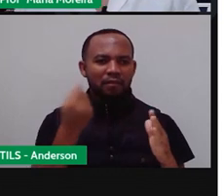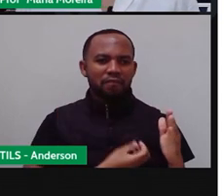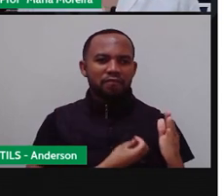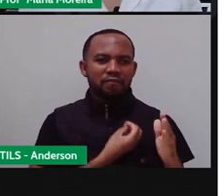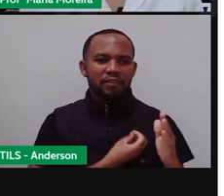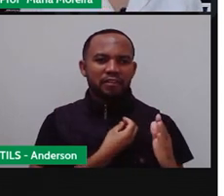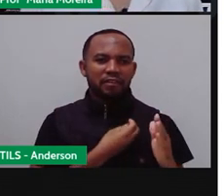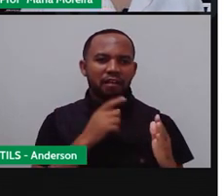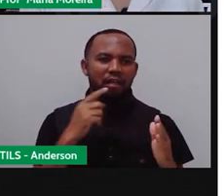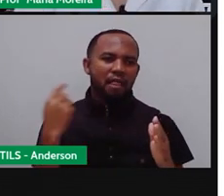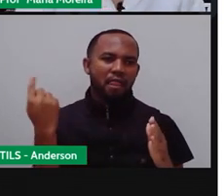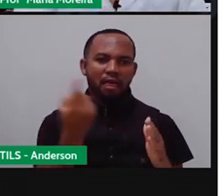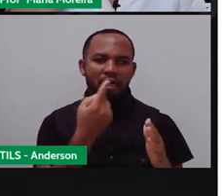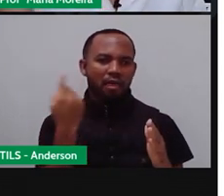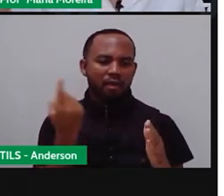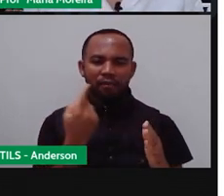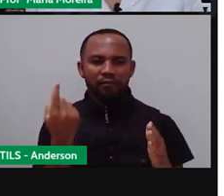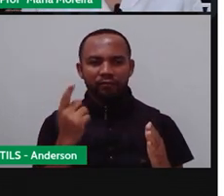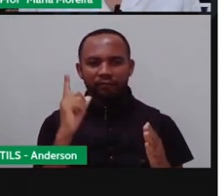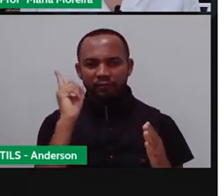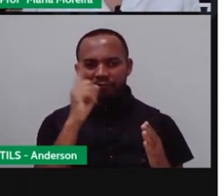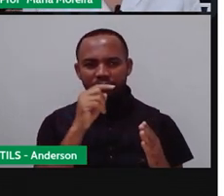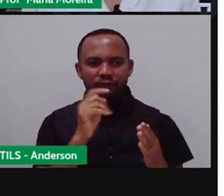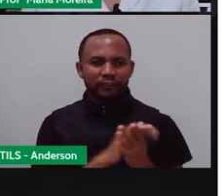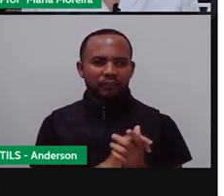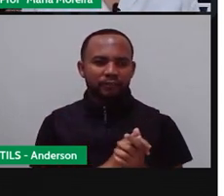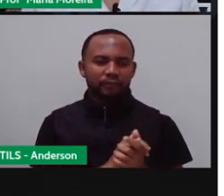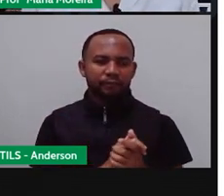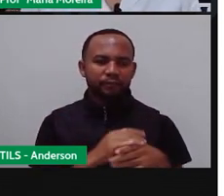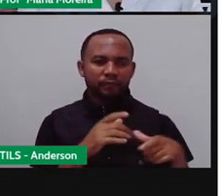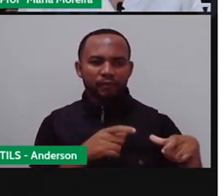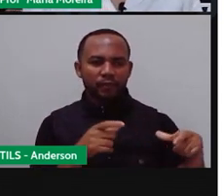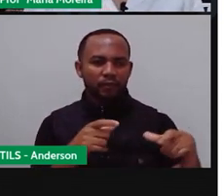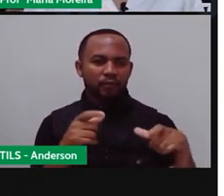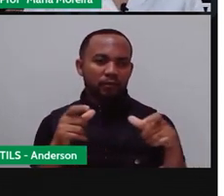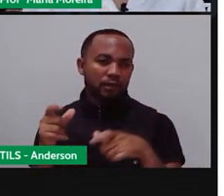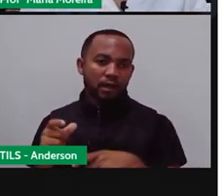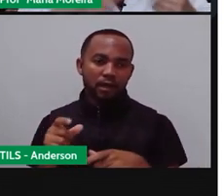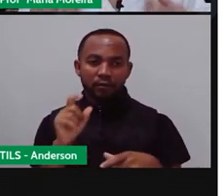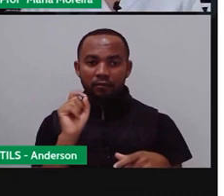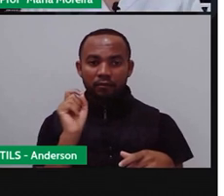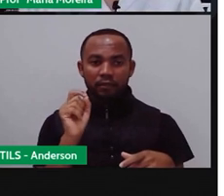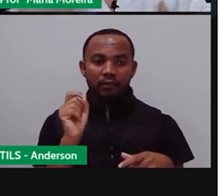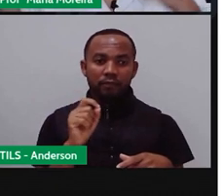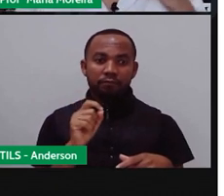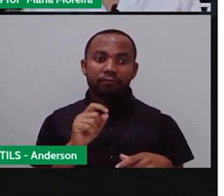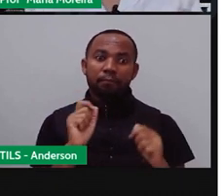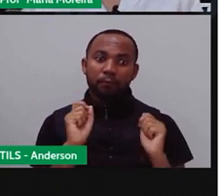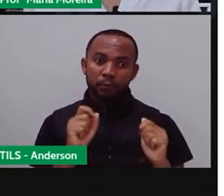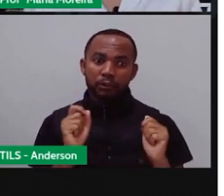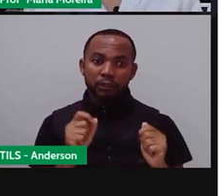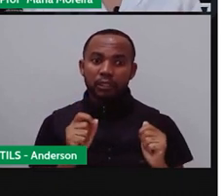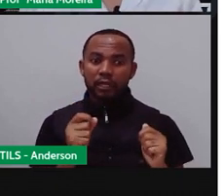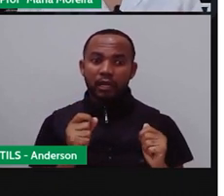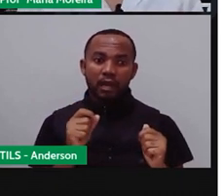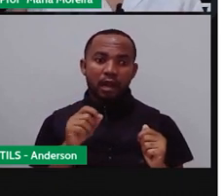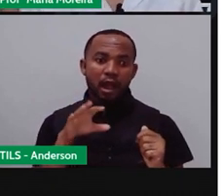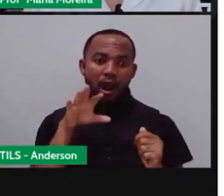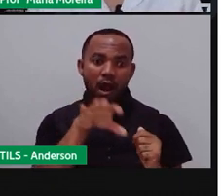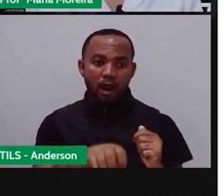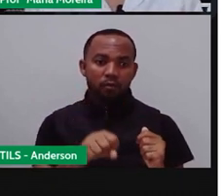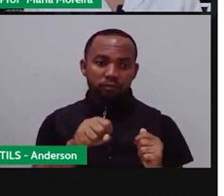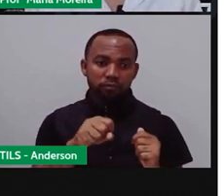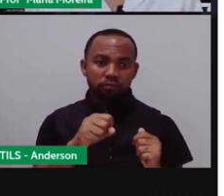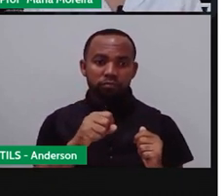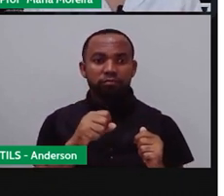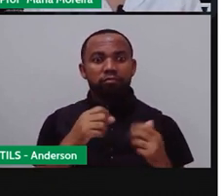dureza da cadeia alimentar. Porque fora dessas aldeias também, eles foram, eu sei o quê, comidos mortos por outro animal, um outro